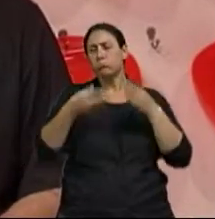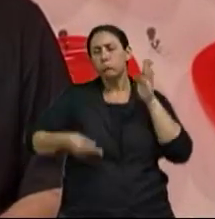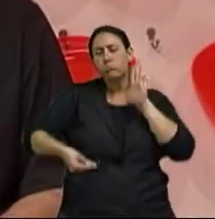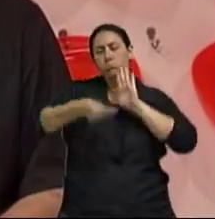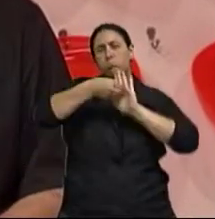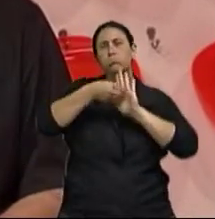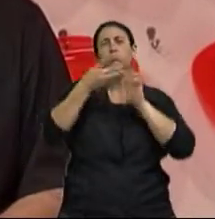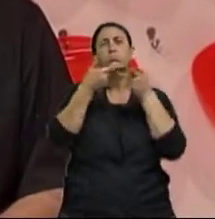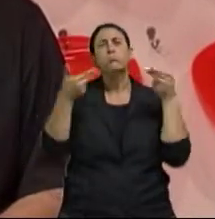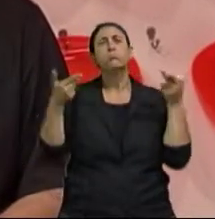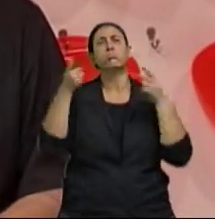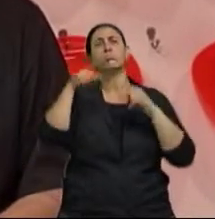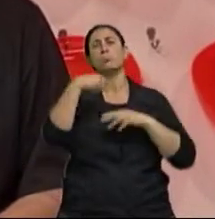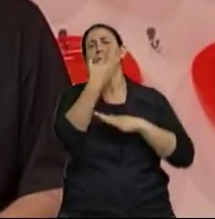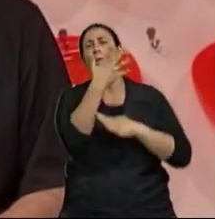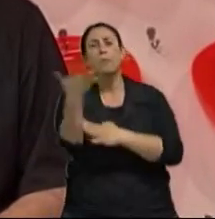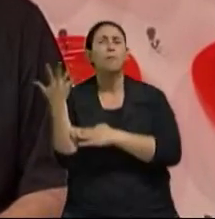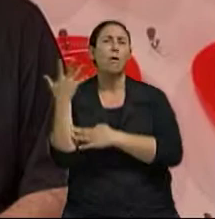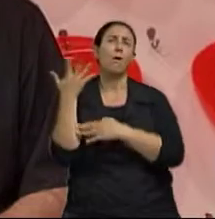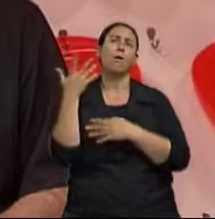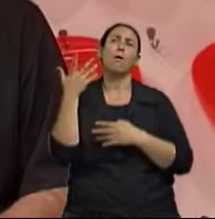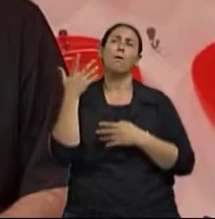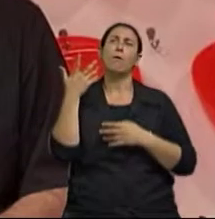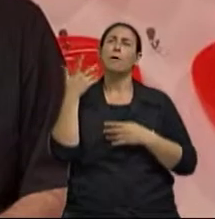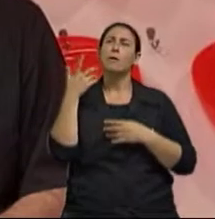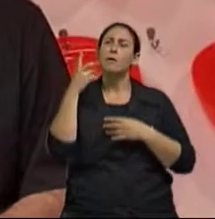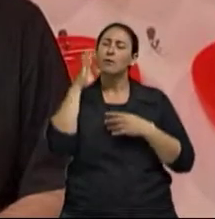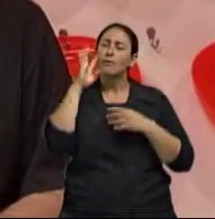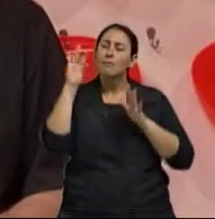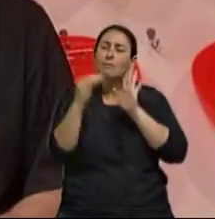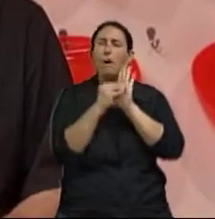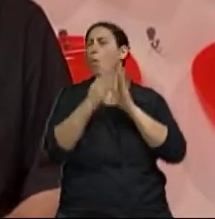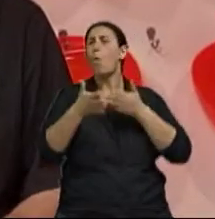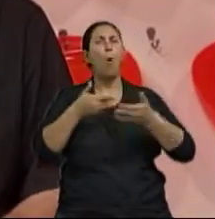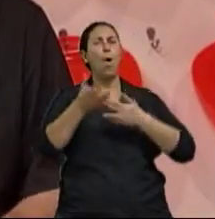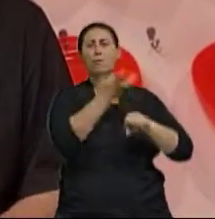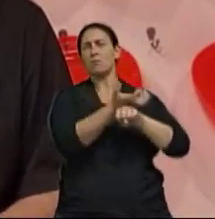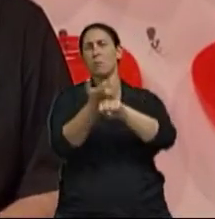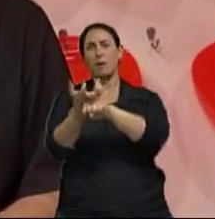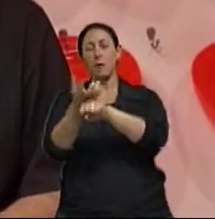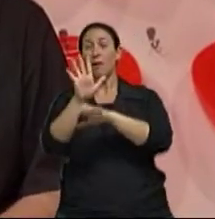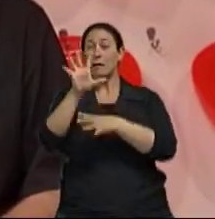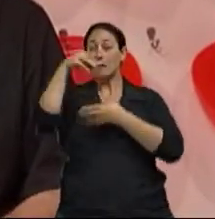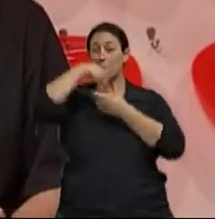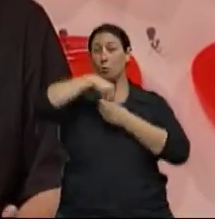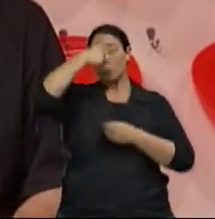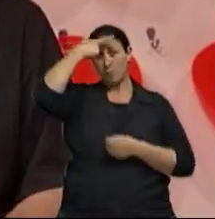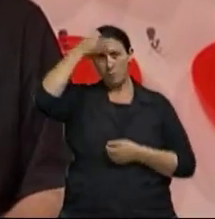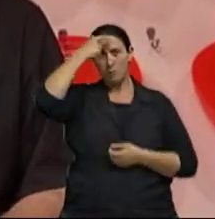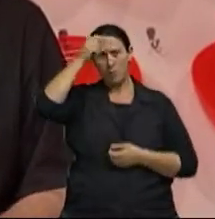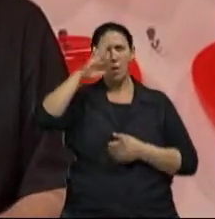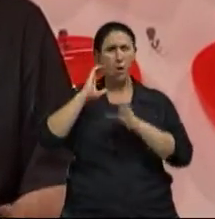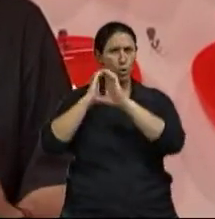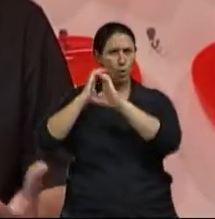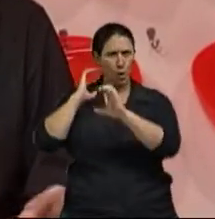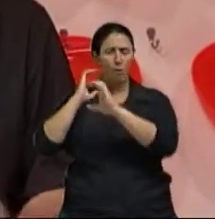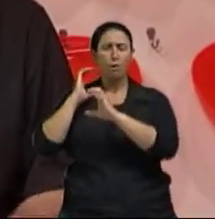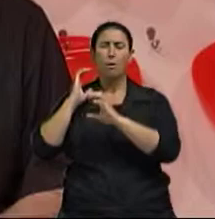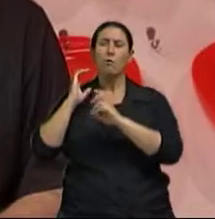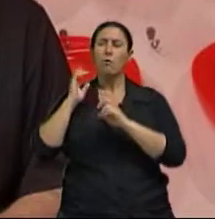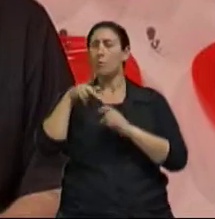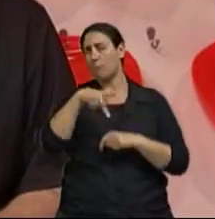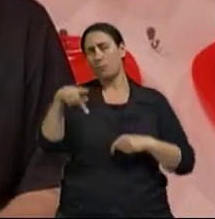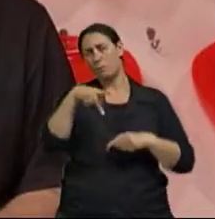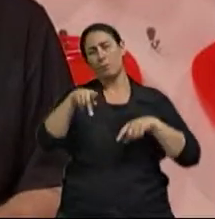aspectos ambientais Impactos ambientais envolvidos naquela disciplina Na universidade, principalmente em engenharia Um professor vai